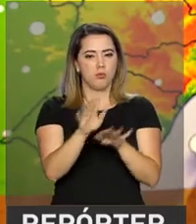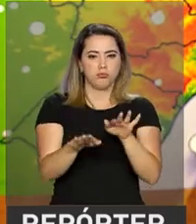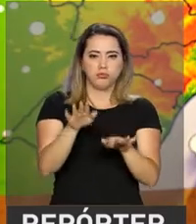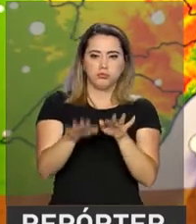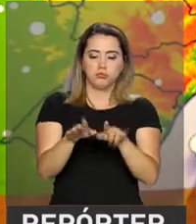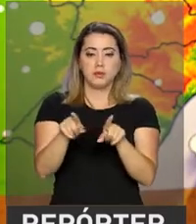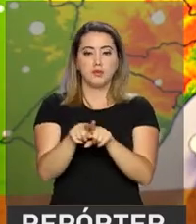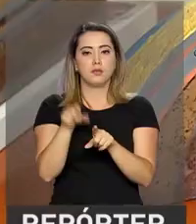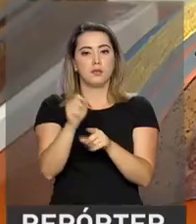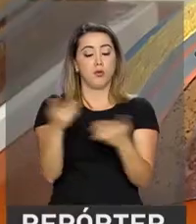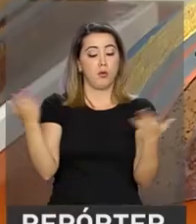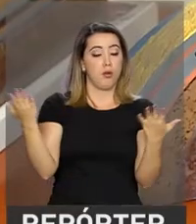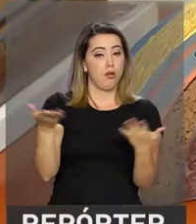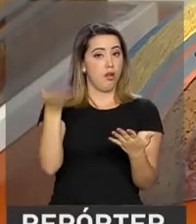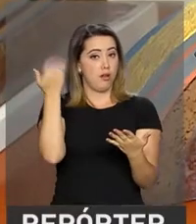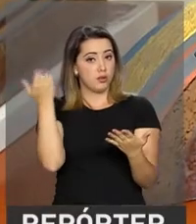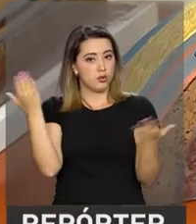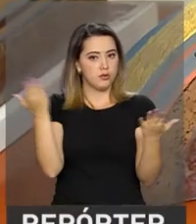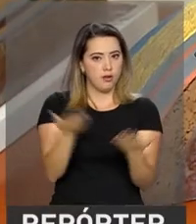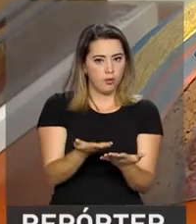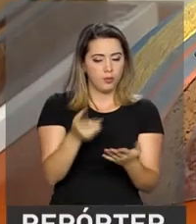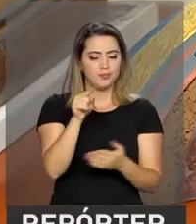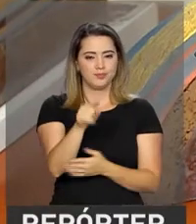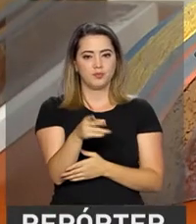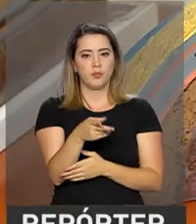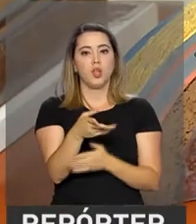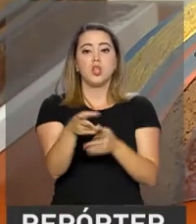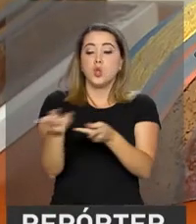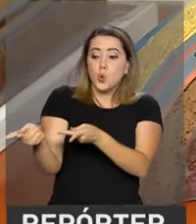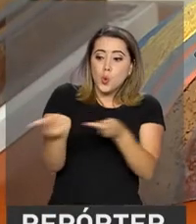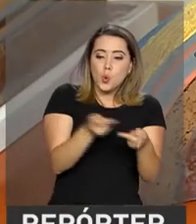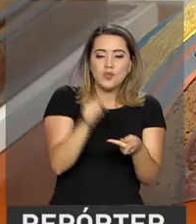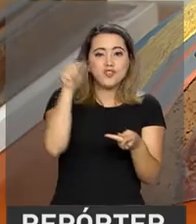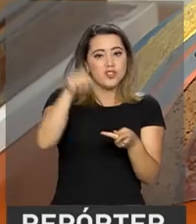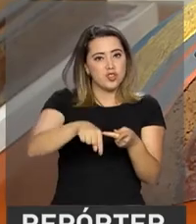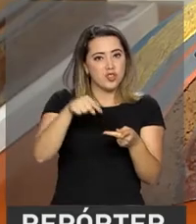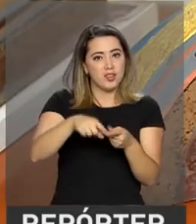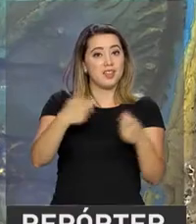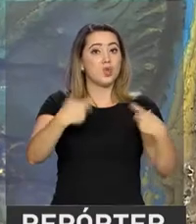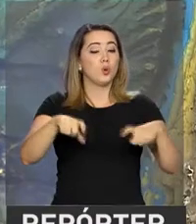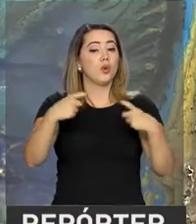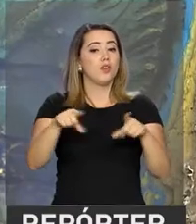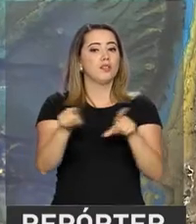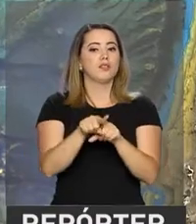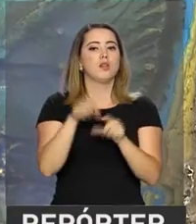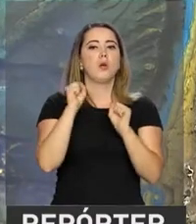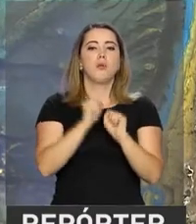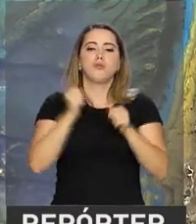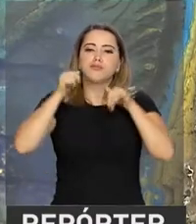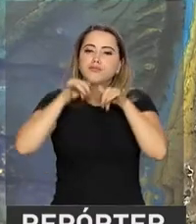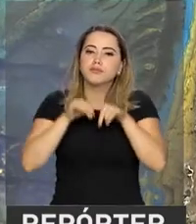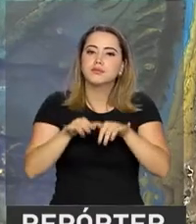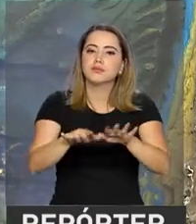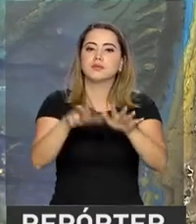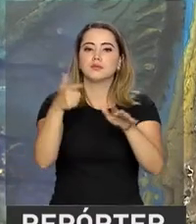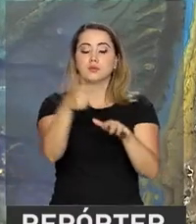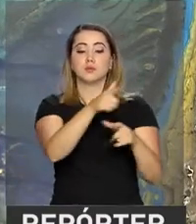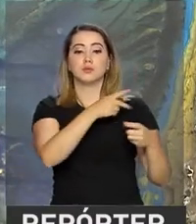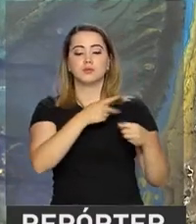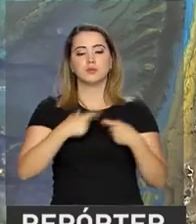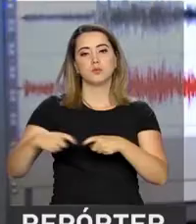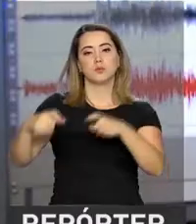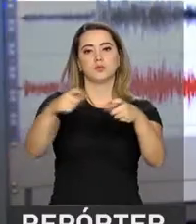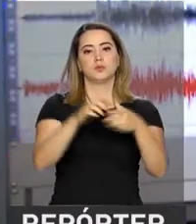histórica como a parte atual. E o convite, que é feito pelo pessoal aqui do Observatório, pode se estender para outros